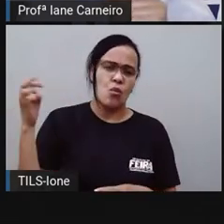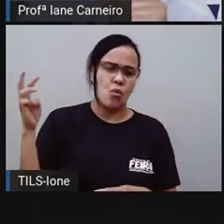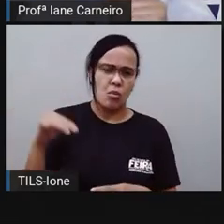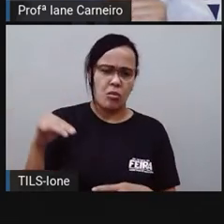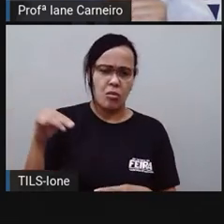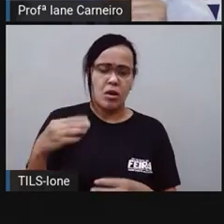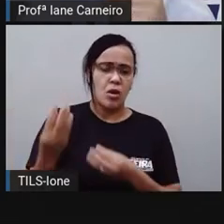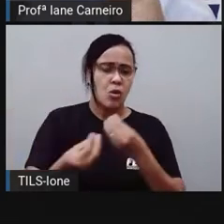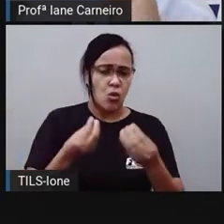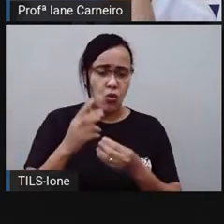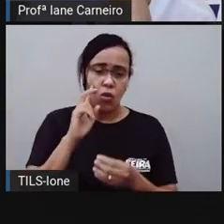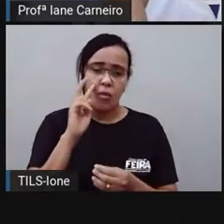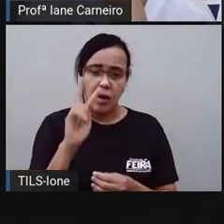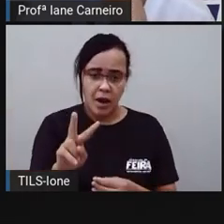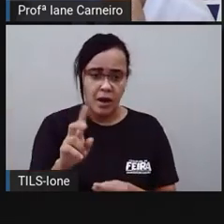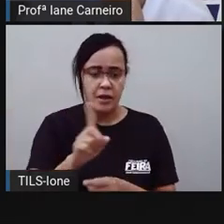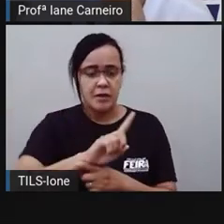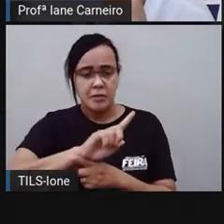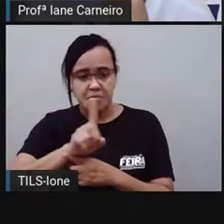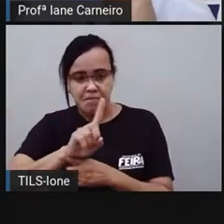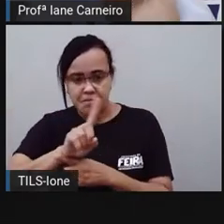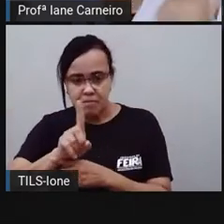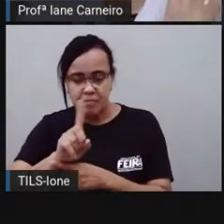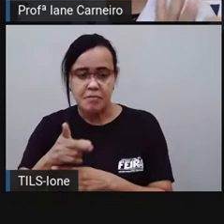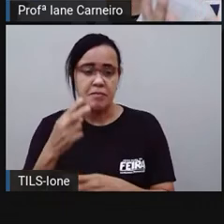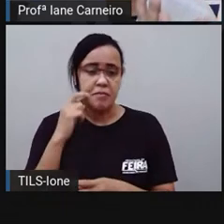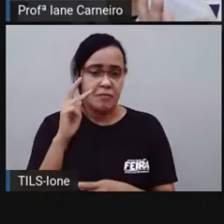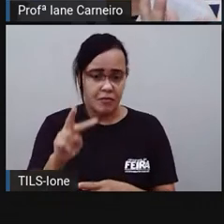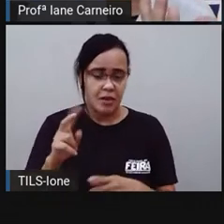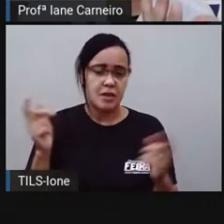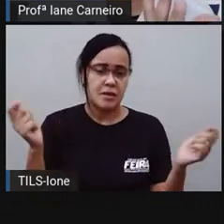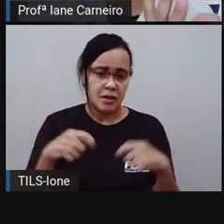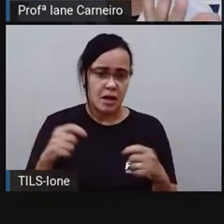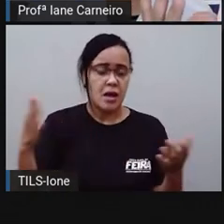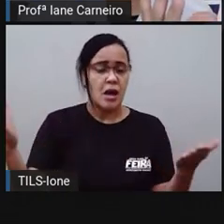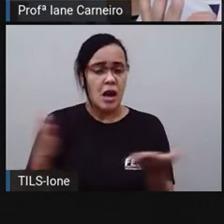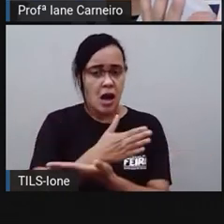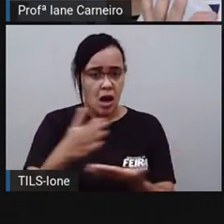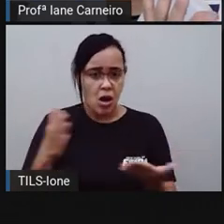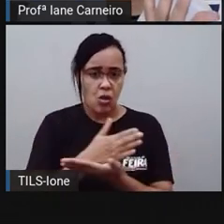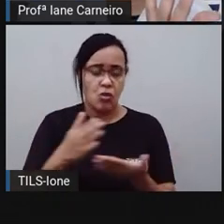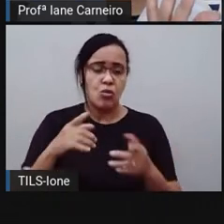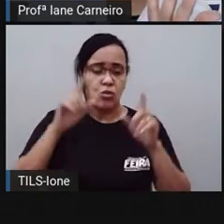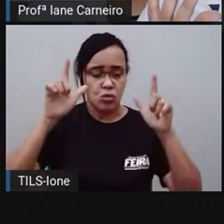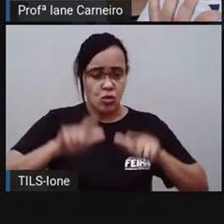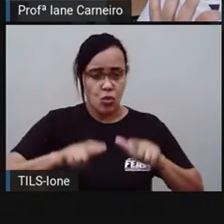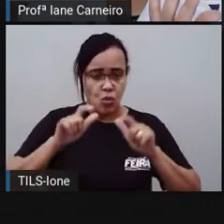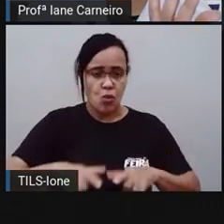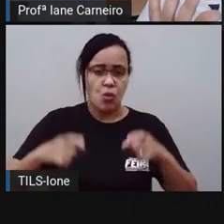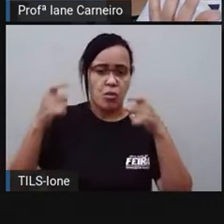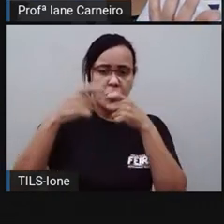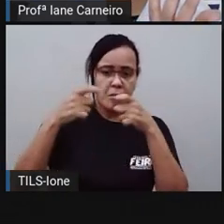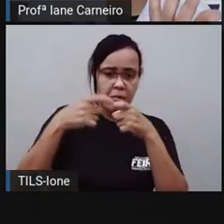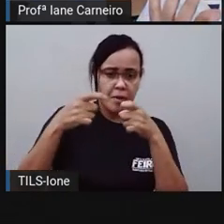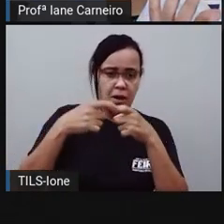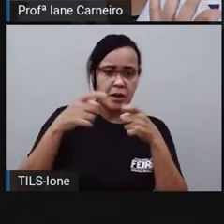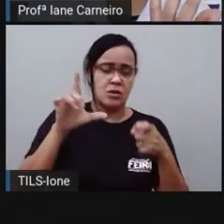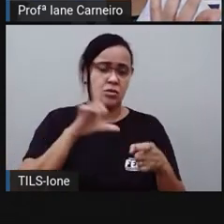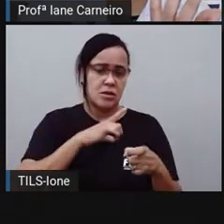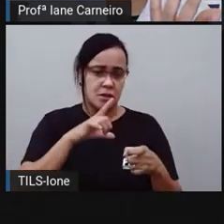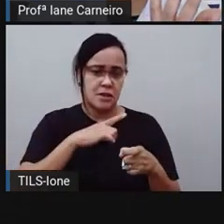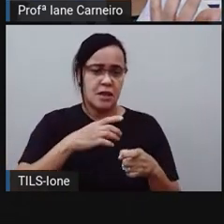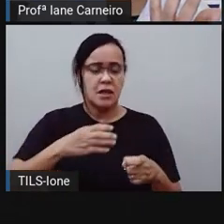vai indicar. Está certo? Está todo marcadinho. Em alguns consultórios, as médicas têm algumas girafas, né? Que aí, a gente